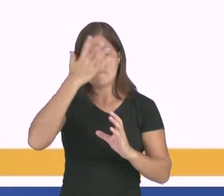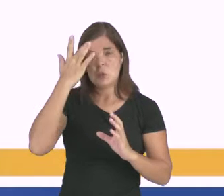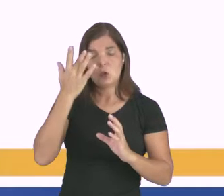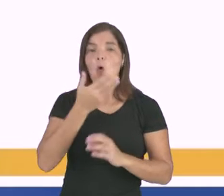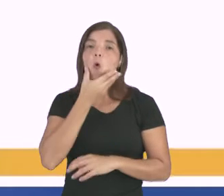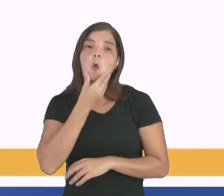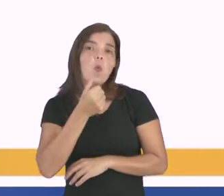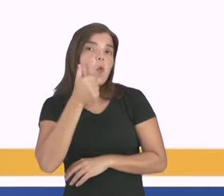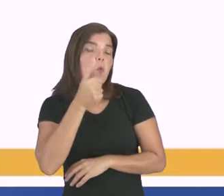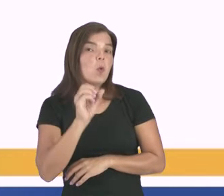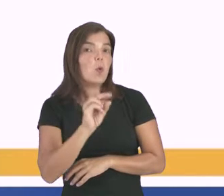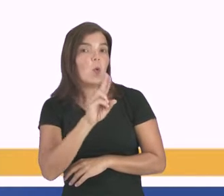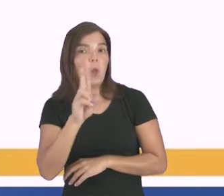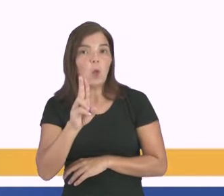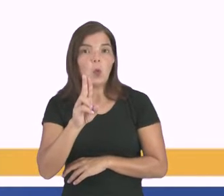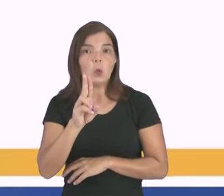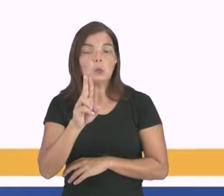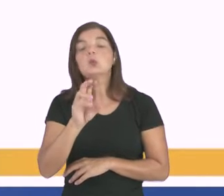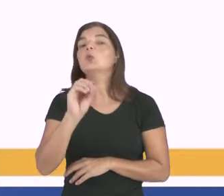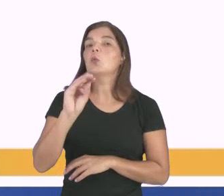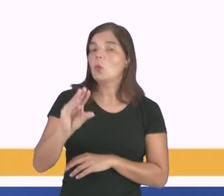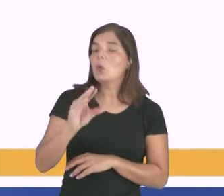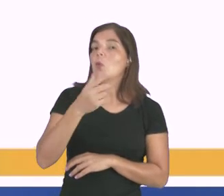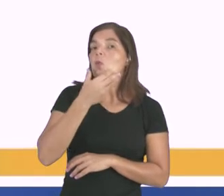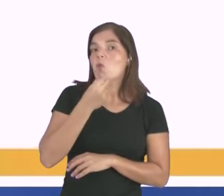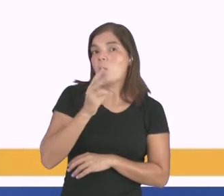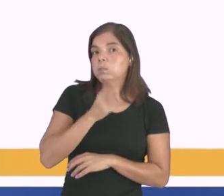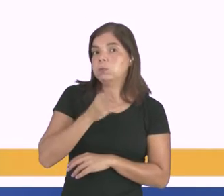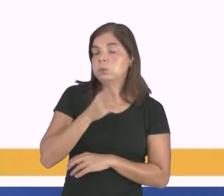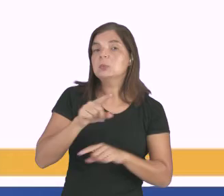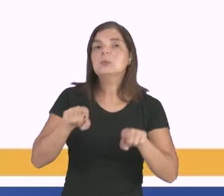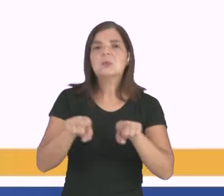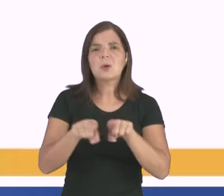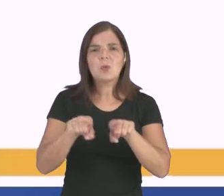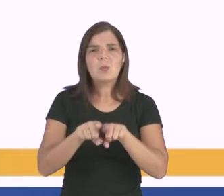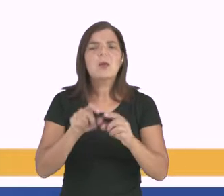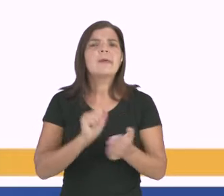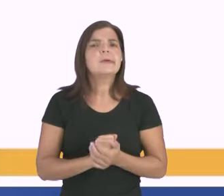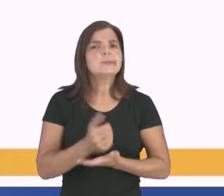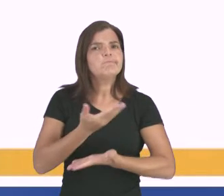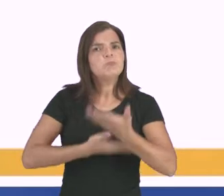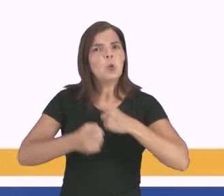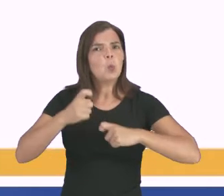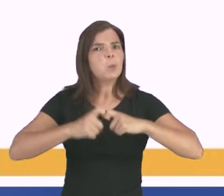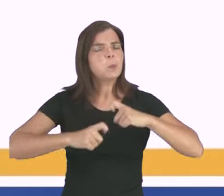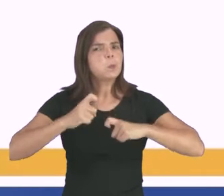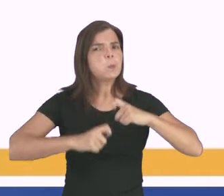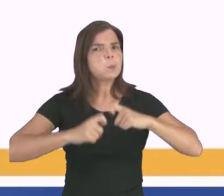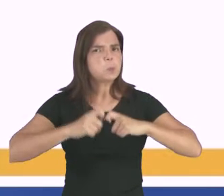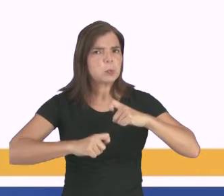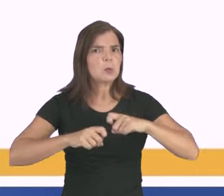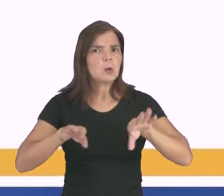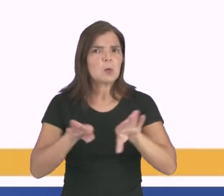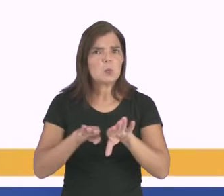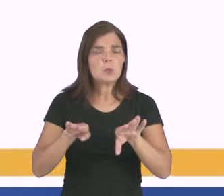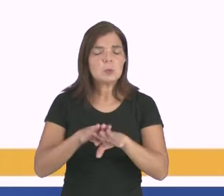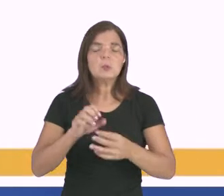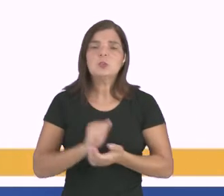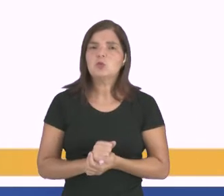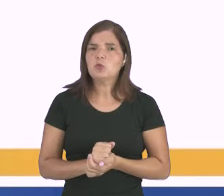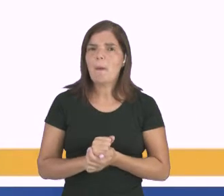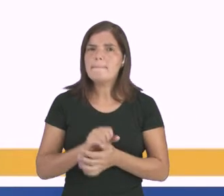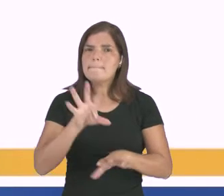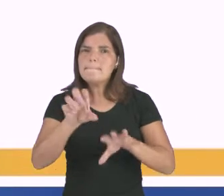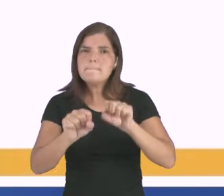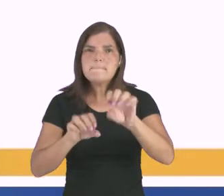homem ou uma mulher, ou homo, quando é do mesmo sexo. Que vai incluir o que? Relações sexuais ou práticas eróticas, por meio de aliciamento,